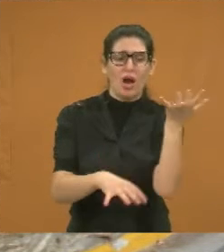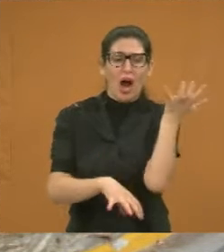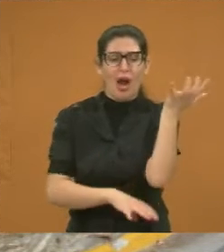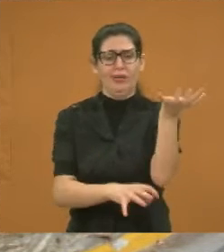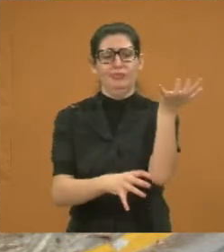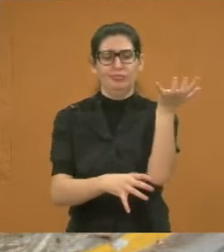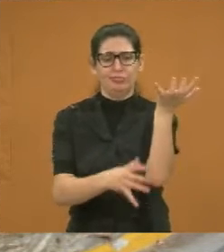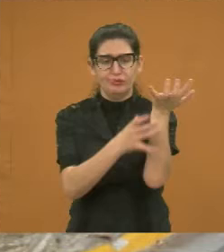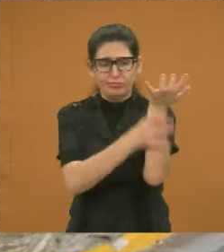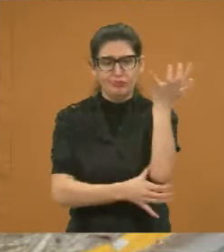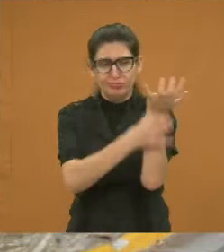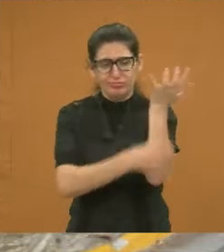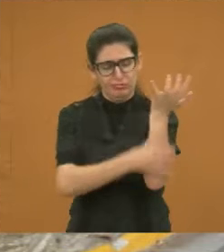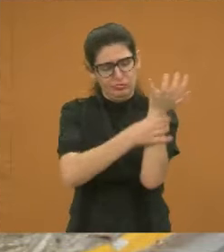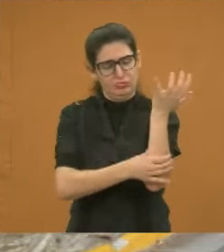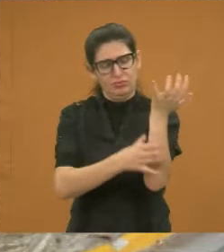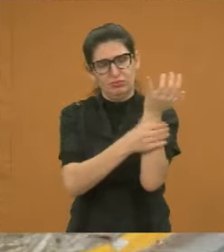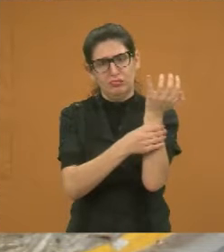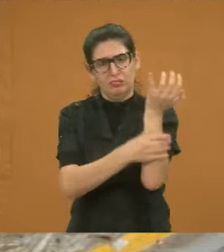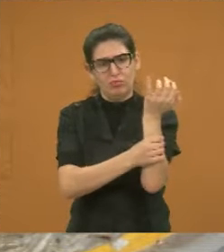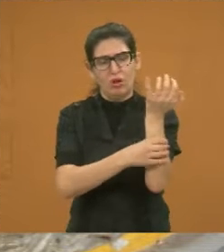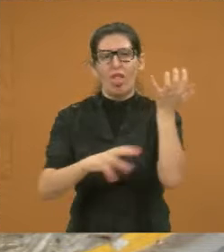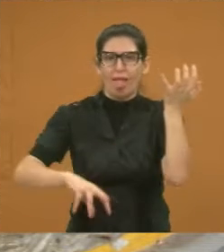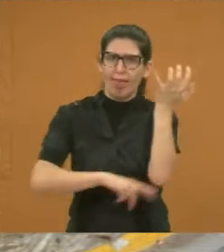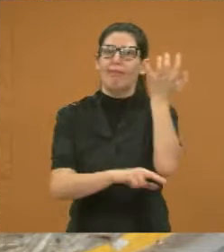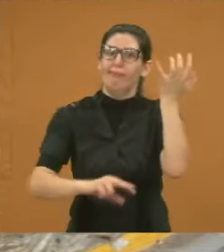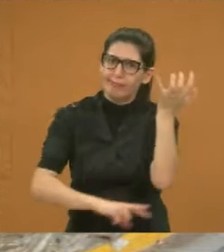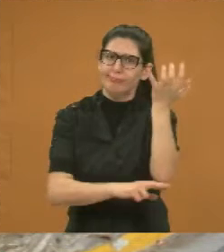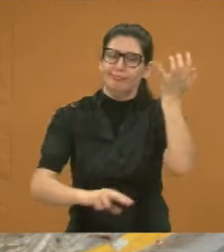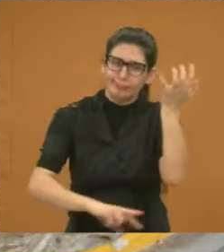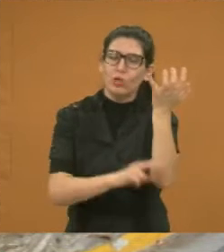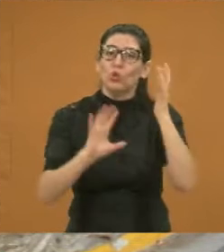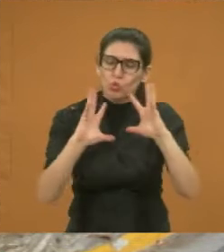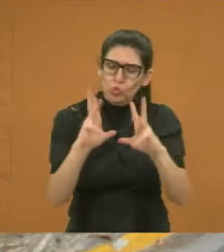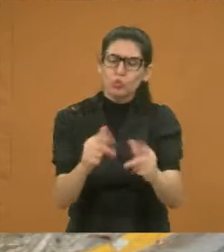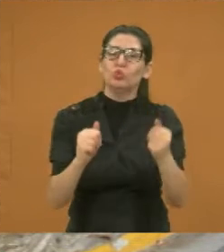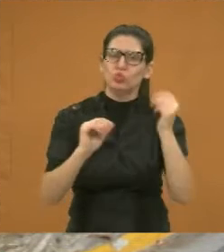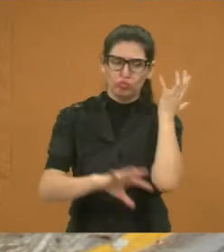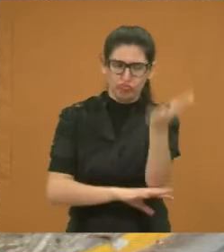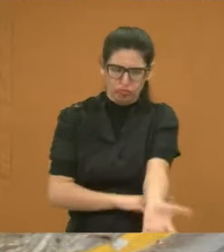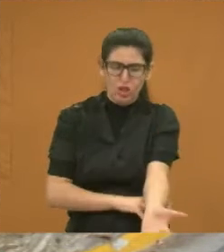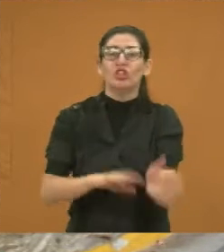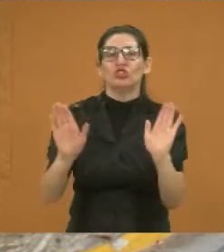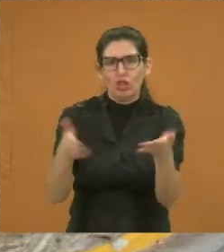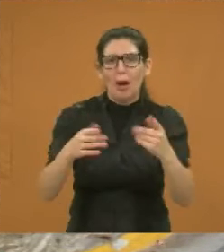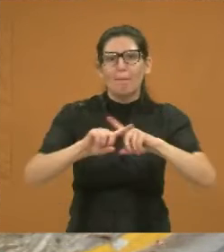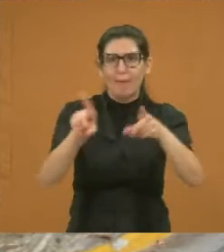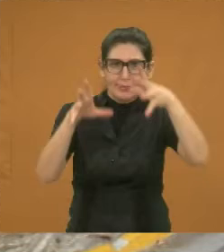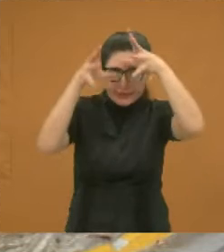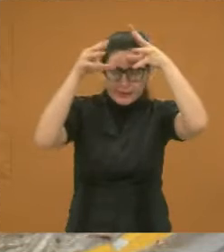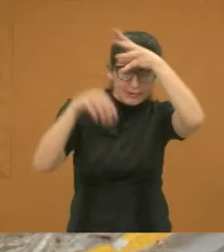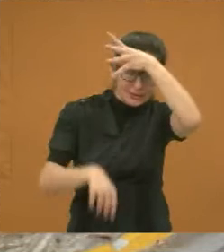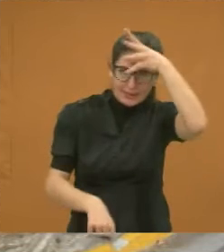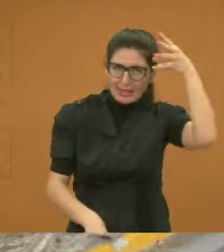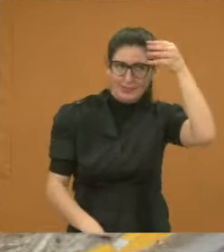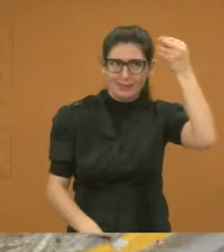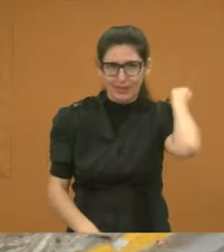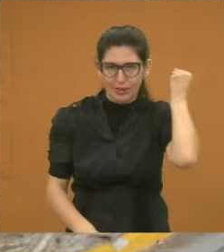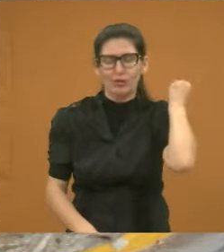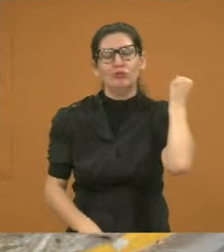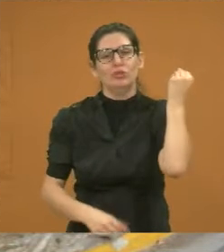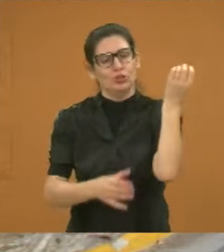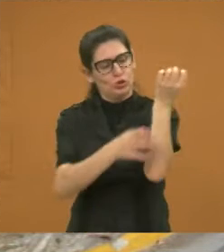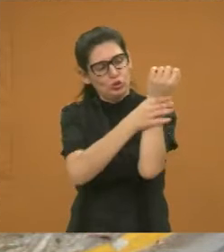Porque lá está sendo prejudicado. Cortaram tudo, mas esquecer de tirar o estoco das árvores. Então, peço de favor que faça